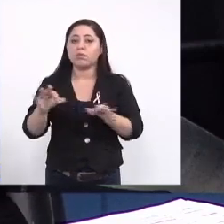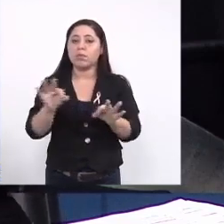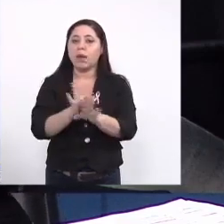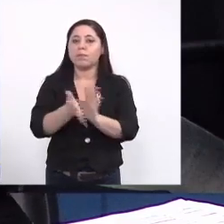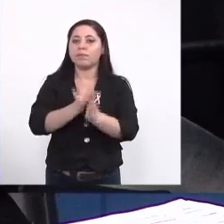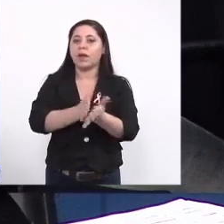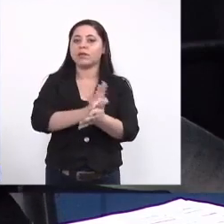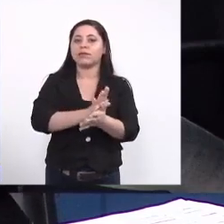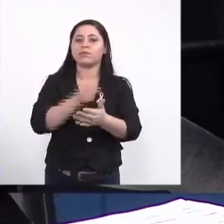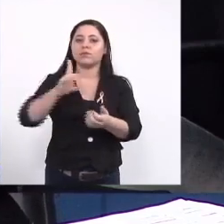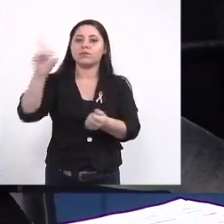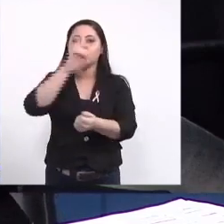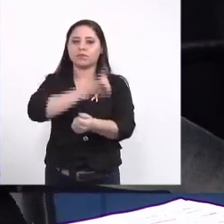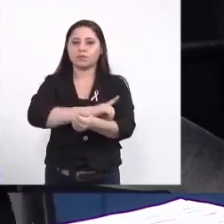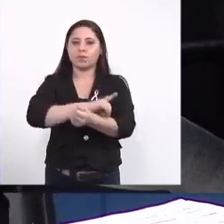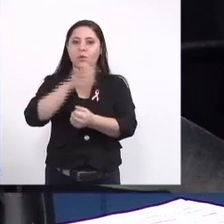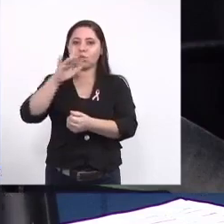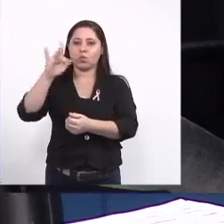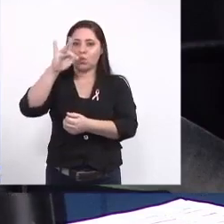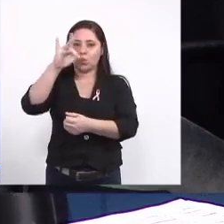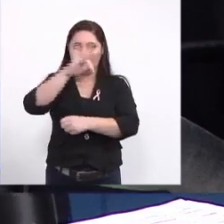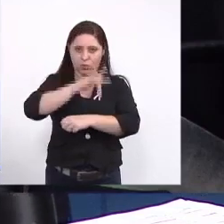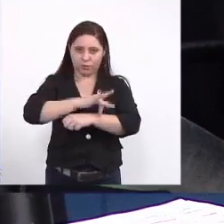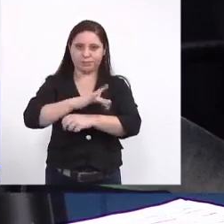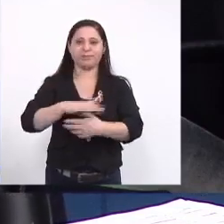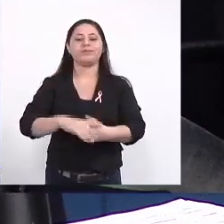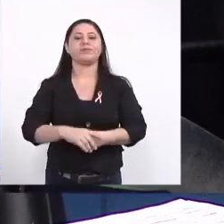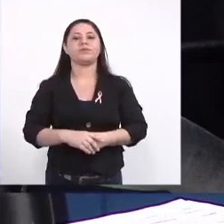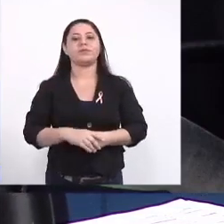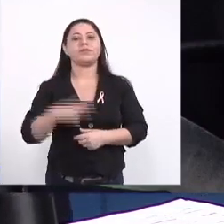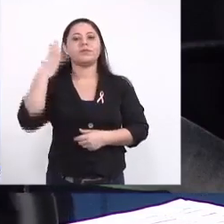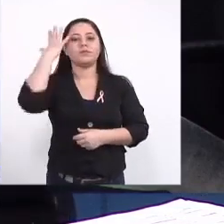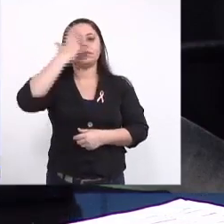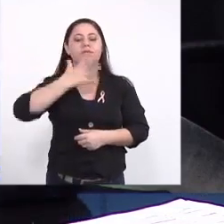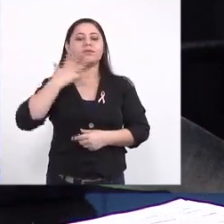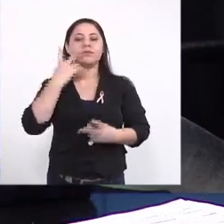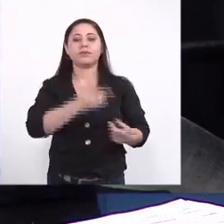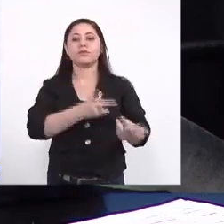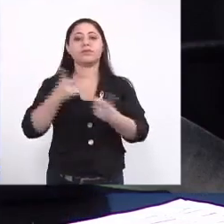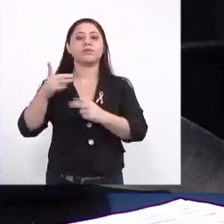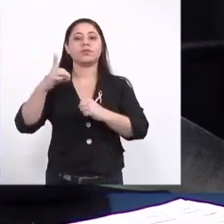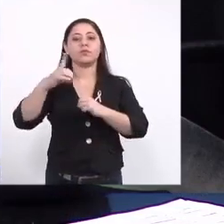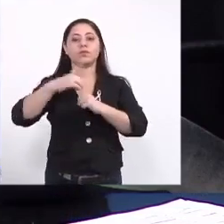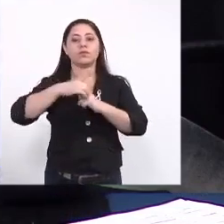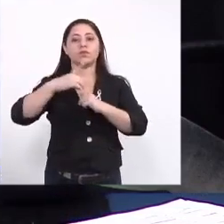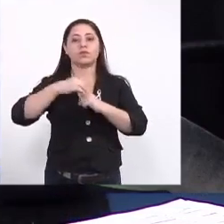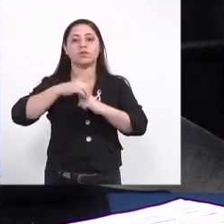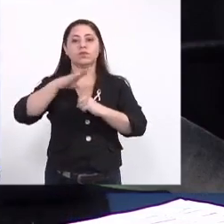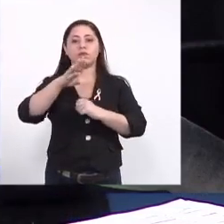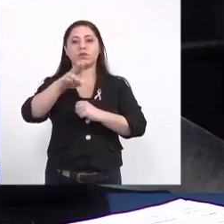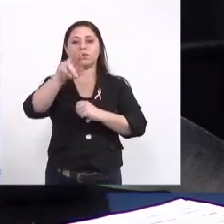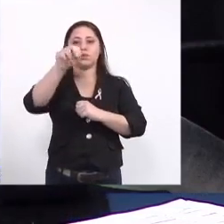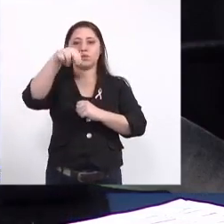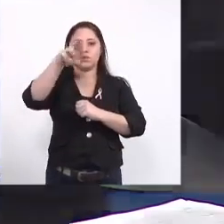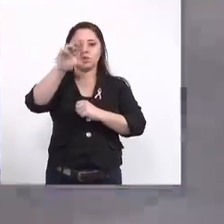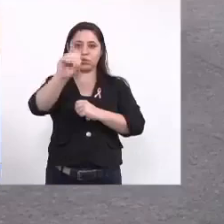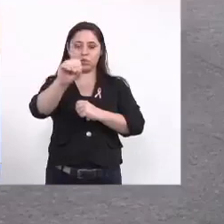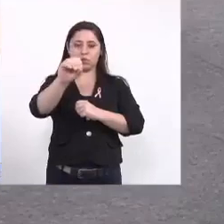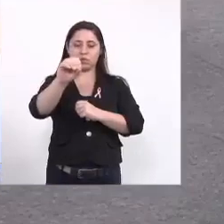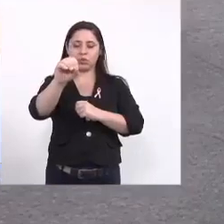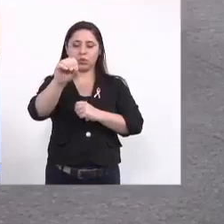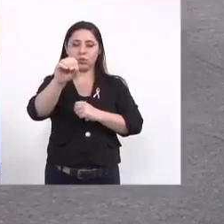aegypti para fazer essa apresentação convido o doutor Bruno do Amaral